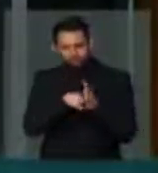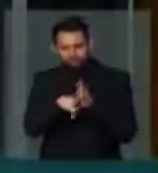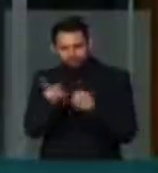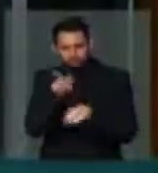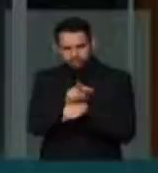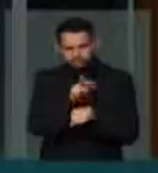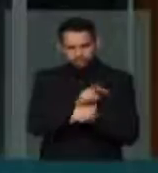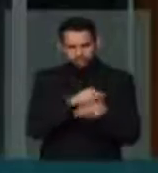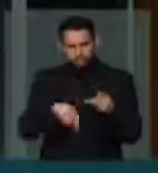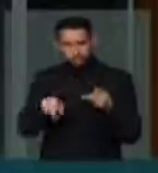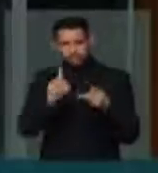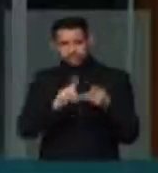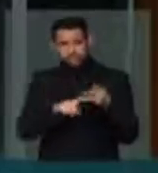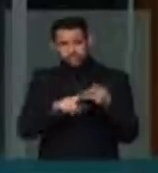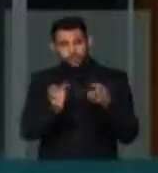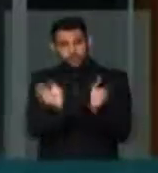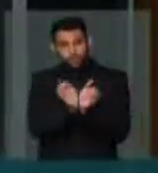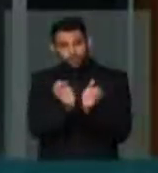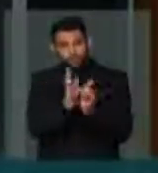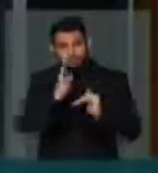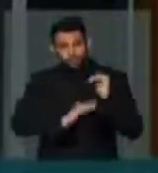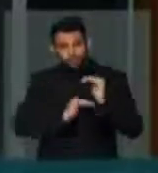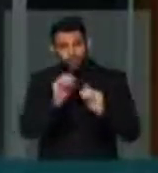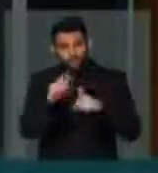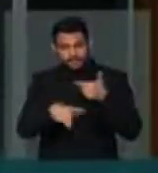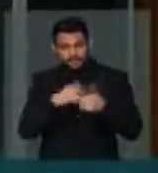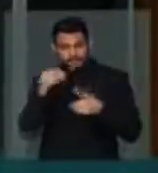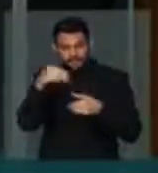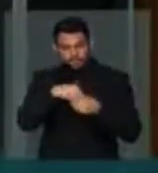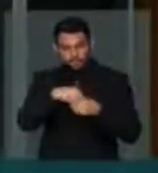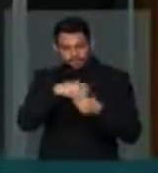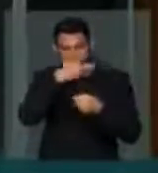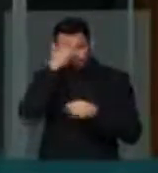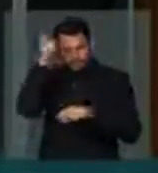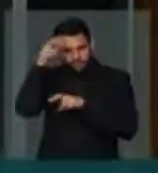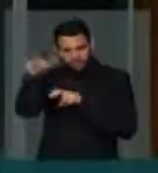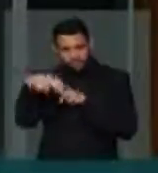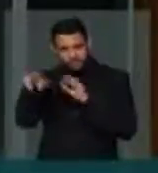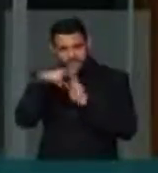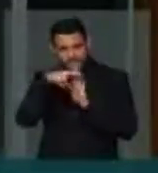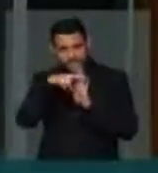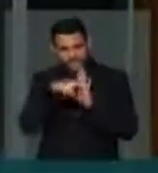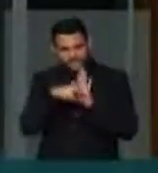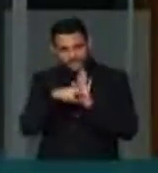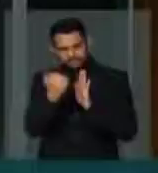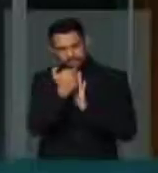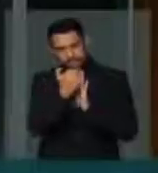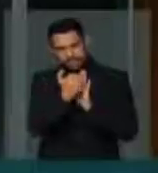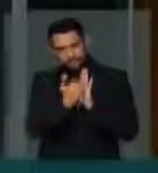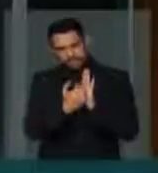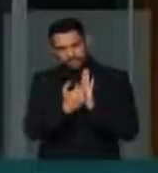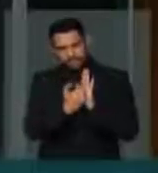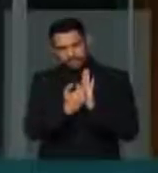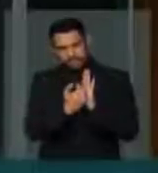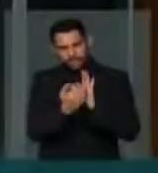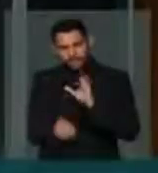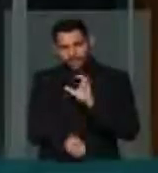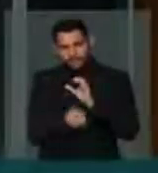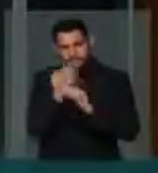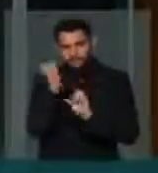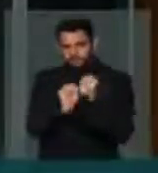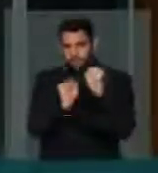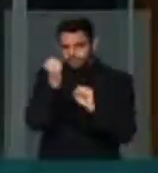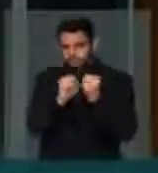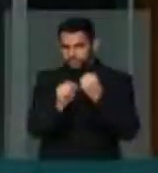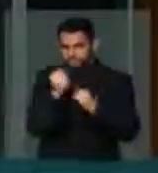que com esses agricultores construíram um caderno de normas baseado nas tradições da fabricação desse